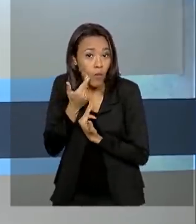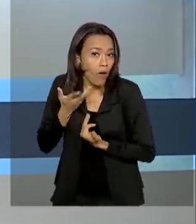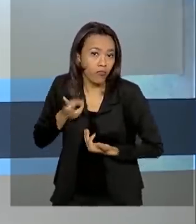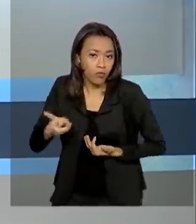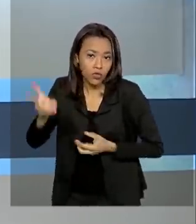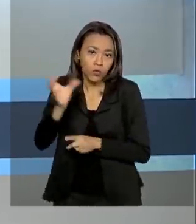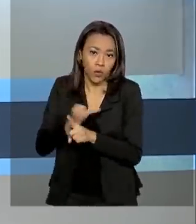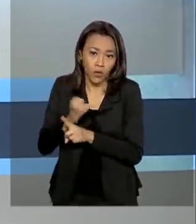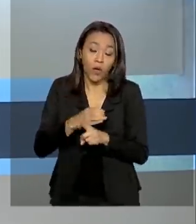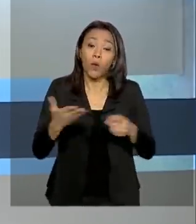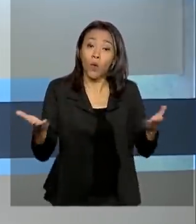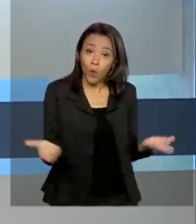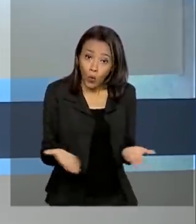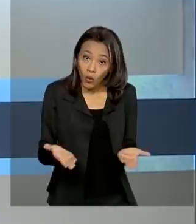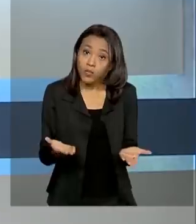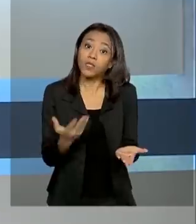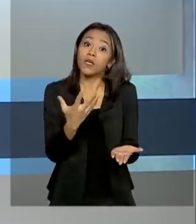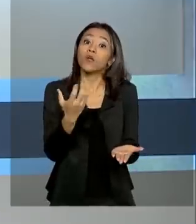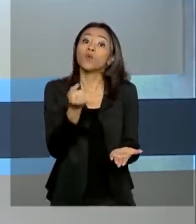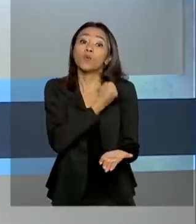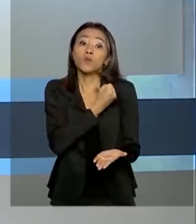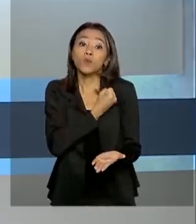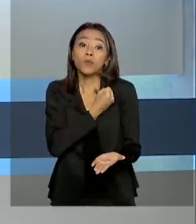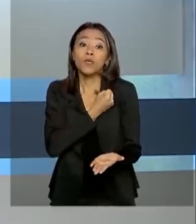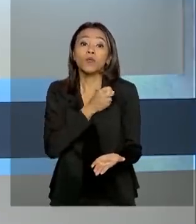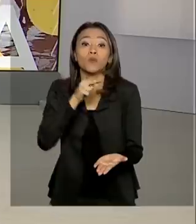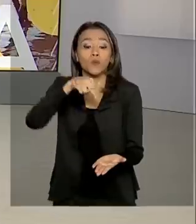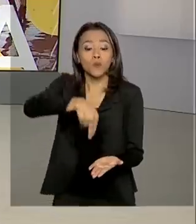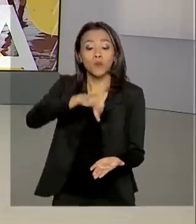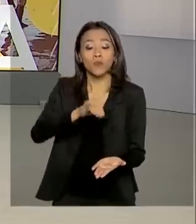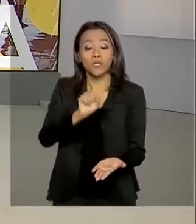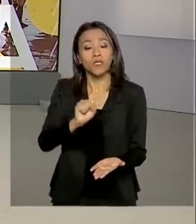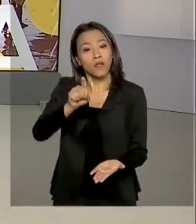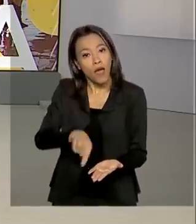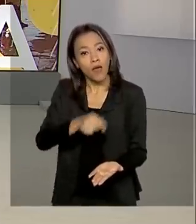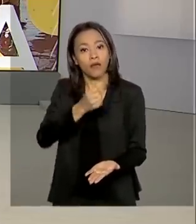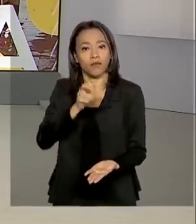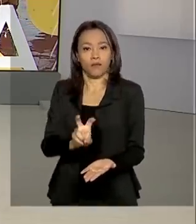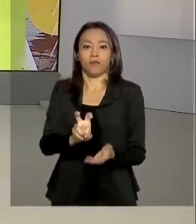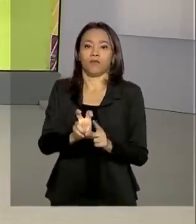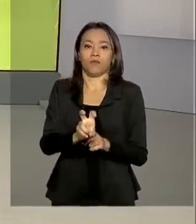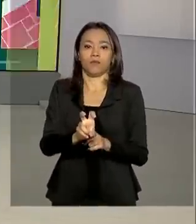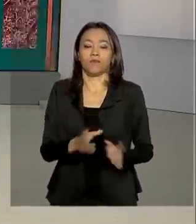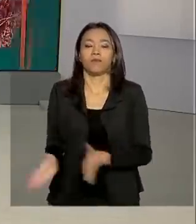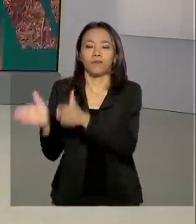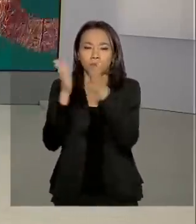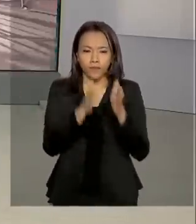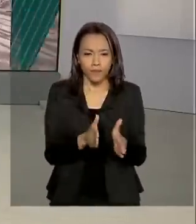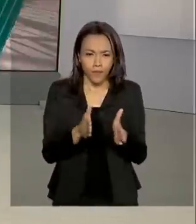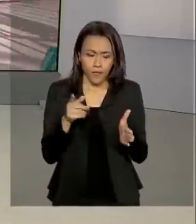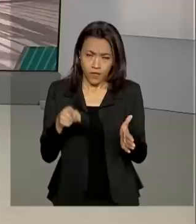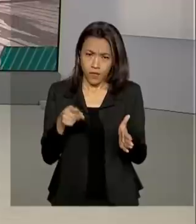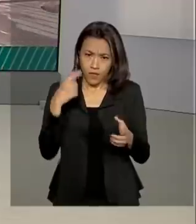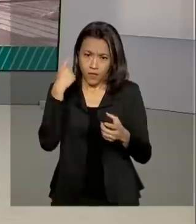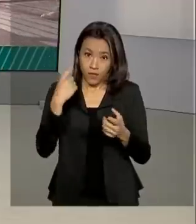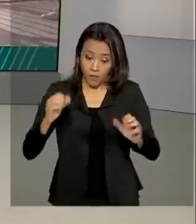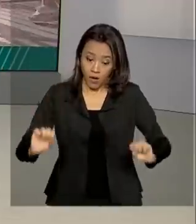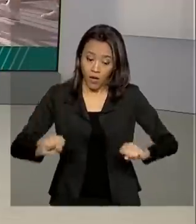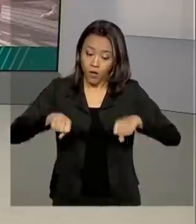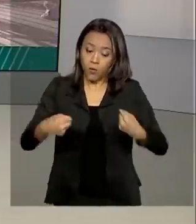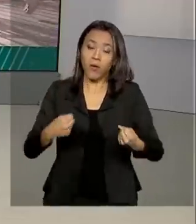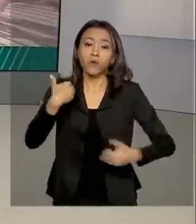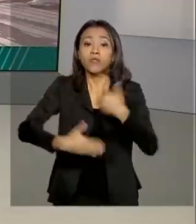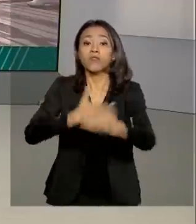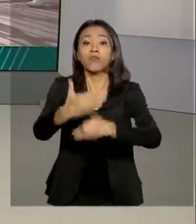Hoje, quem recebe tem início final 5. E de olho na recuperação do desenvolvimento do país, foi apresentado